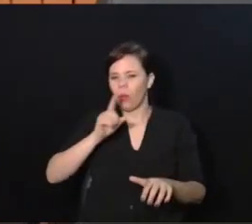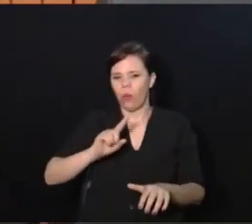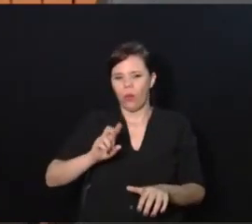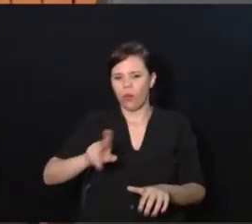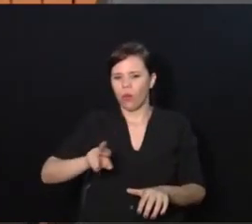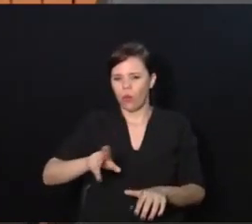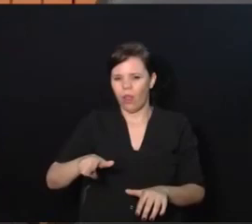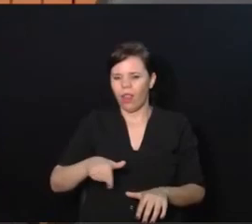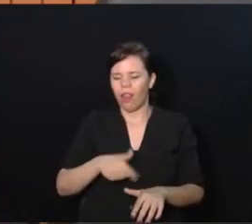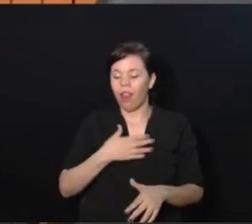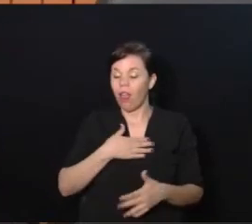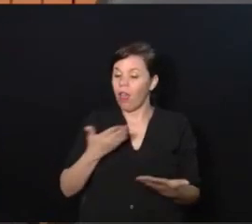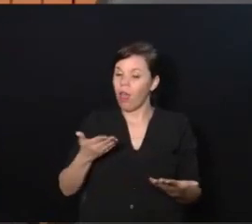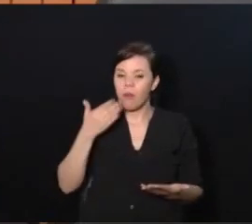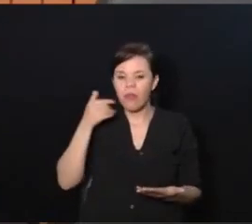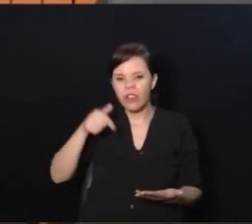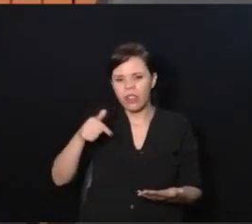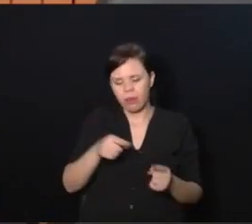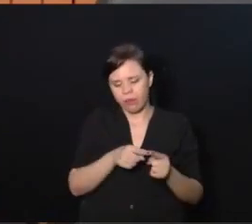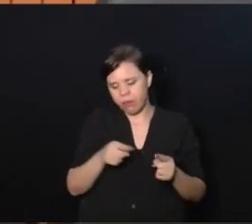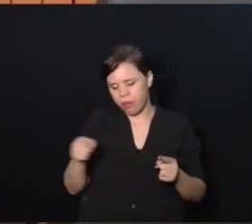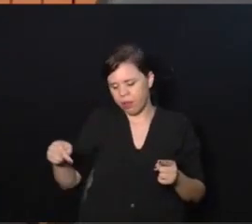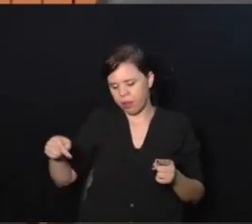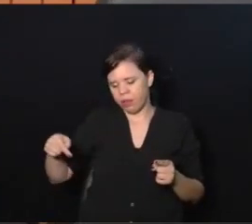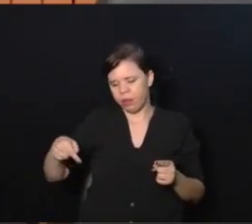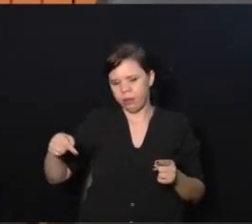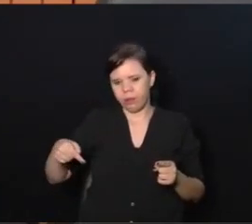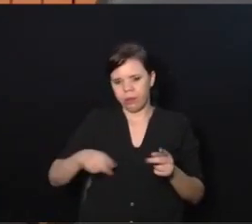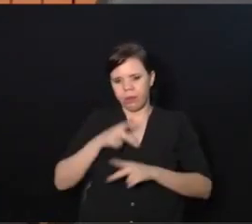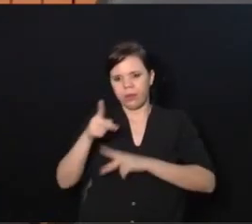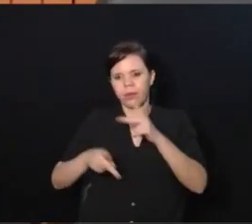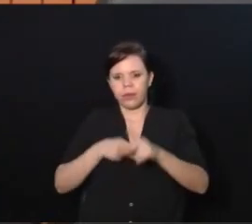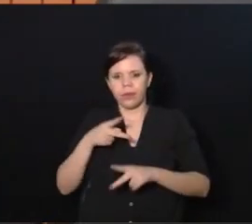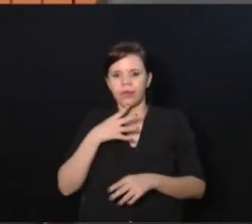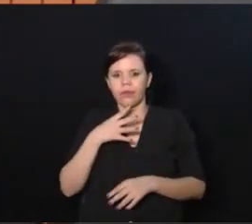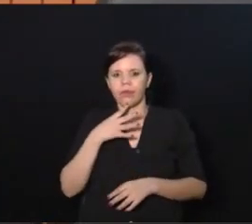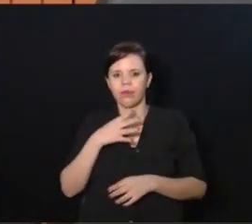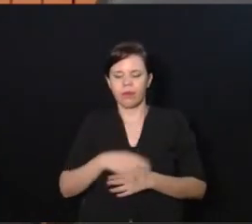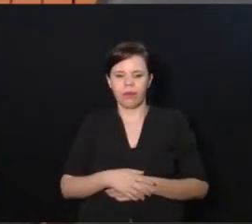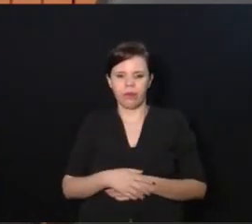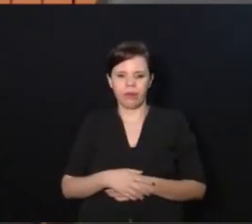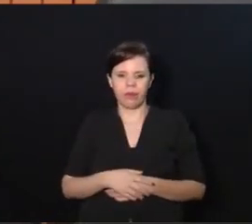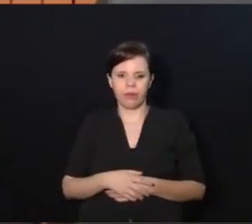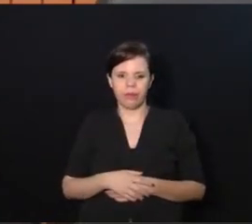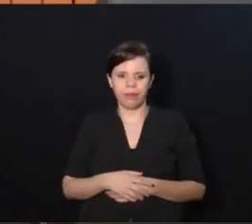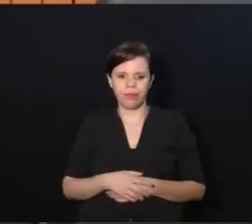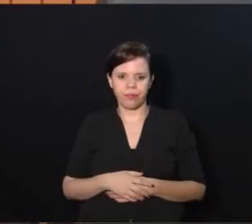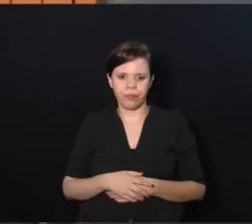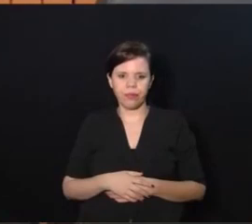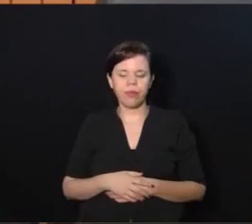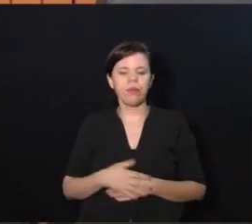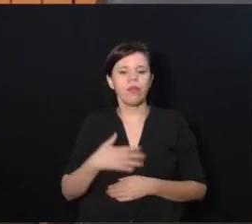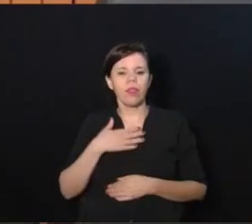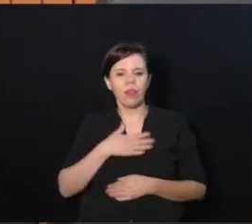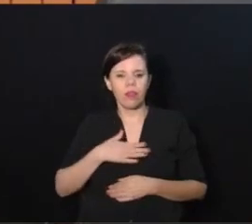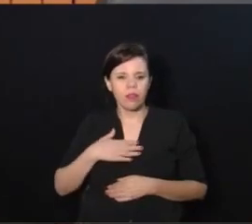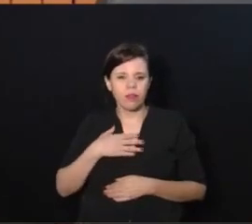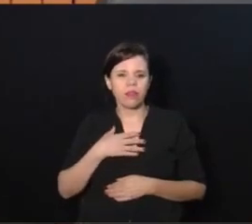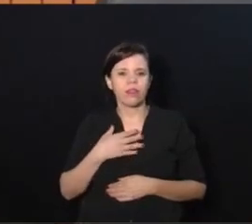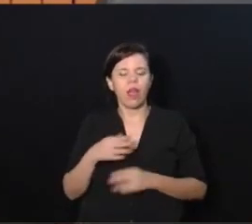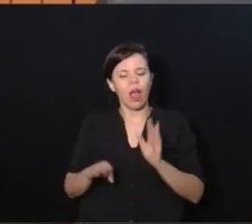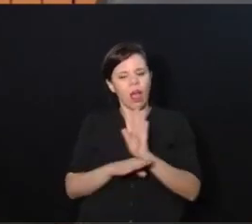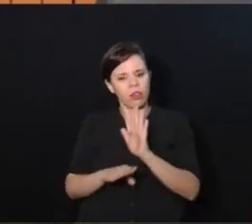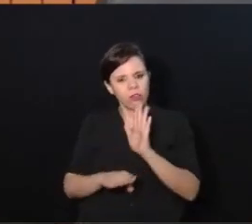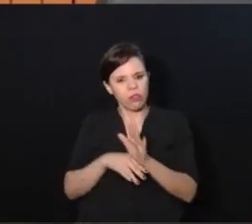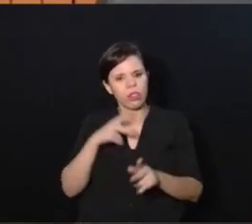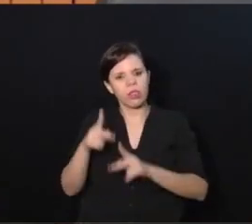seria bom a gente aproveitar para passar o período que a gente tiver aqui com as pessoas que a gente conhece, a gente passar uns bons momentos aqui e ajudar as